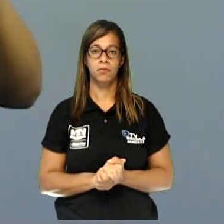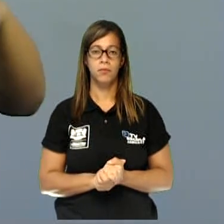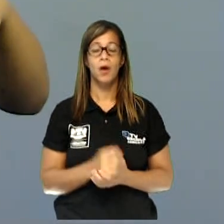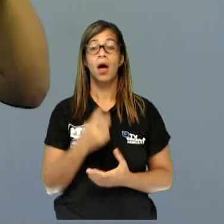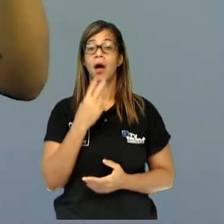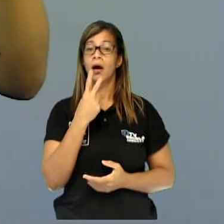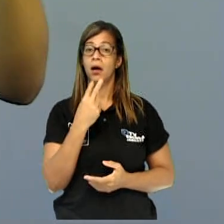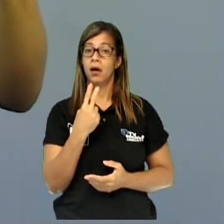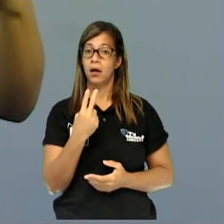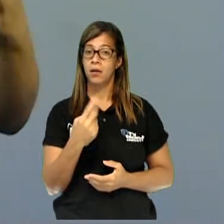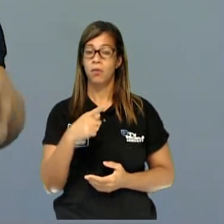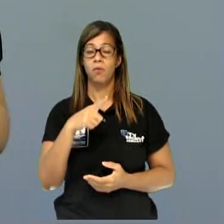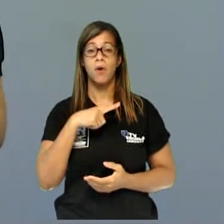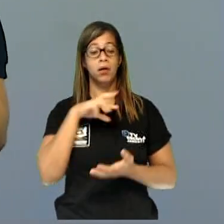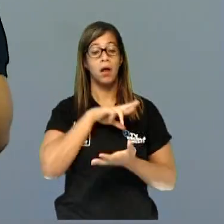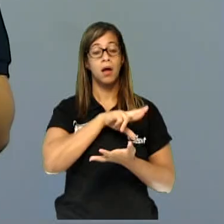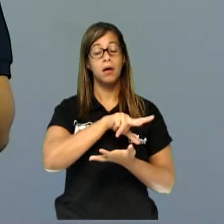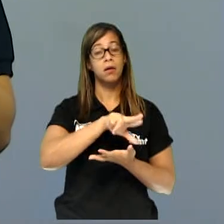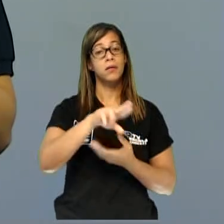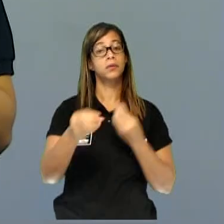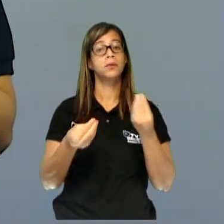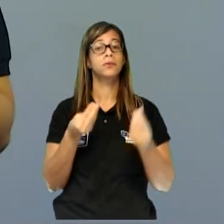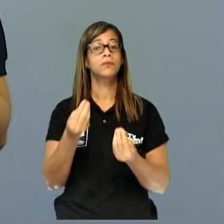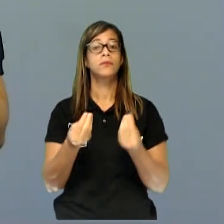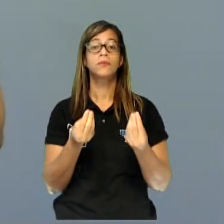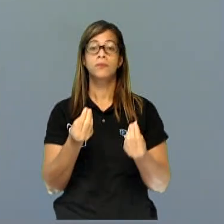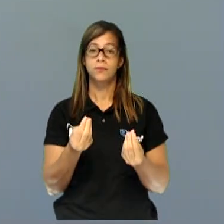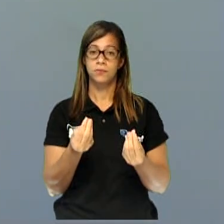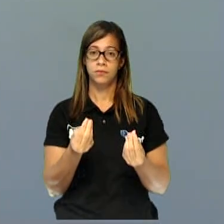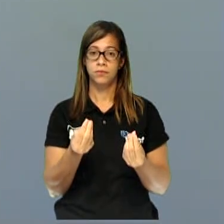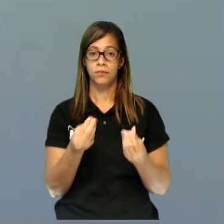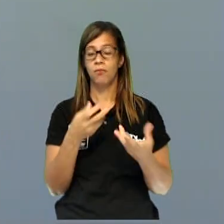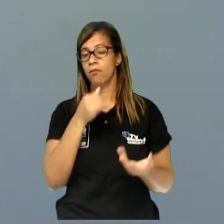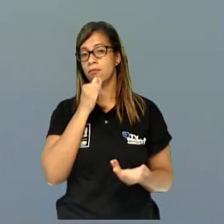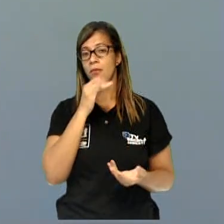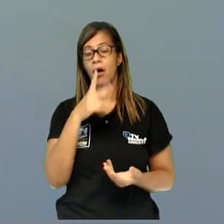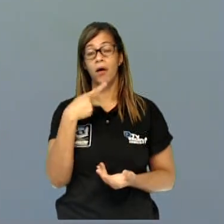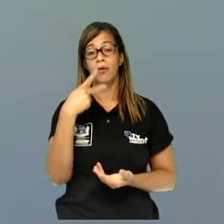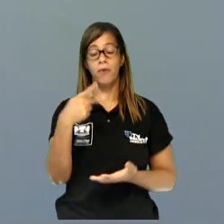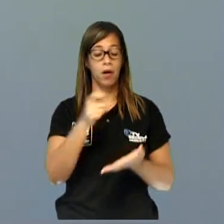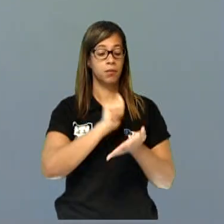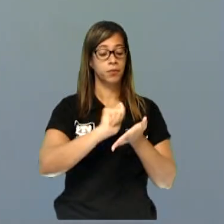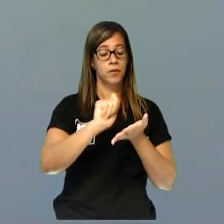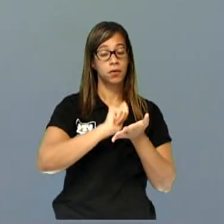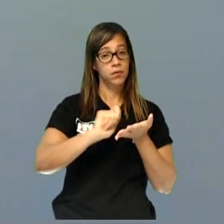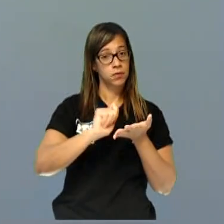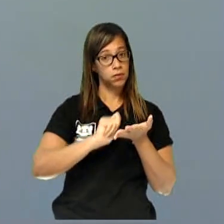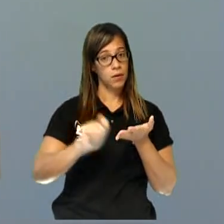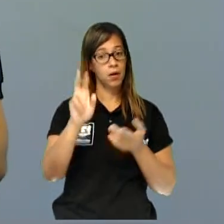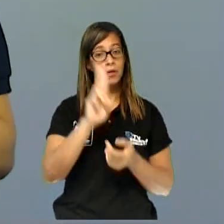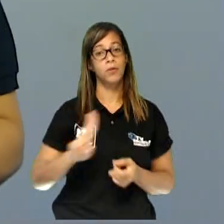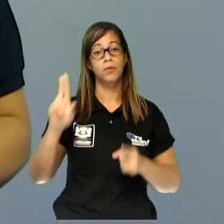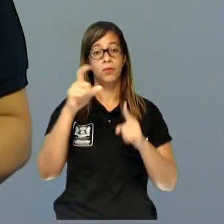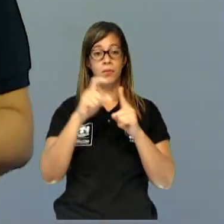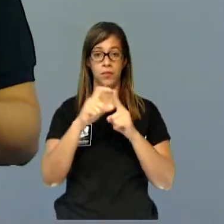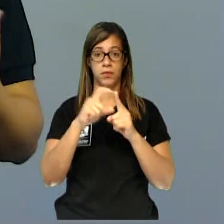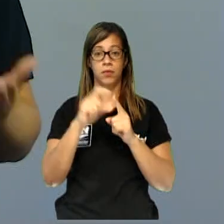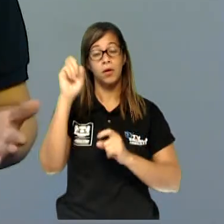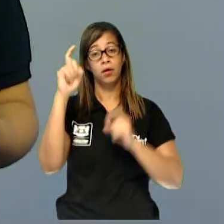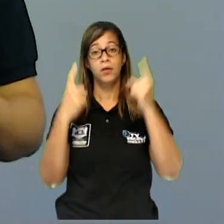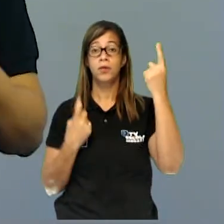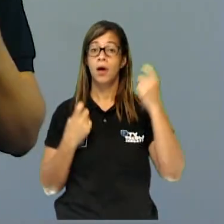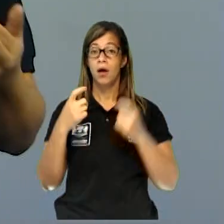existem várias formas. Você tem a própria fala e a escrita, que usa a palavra. Você tem gestos,